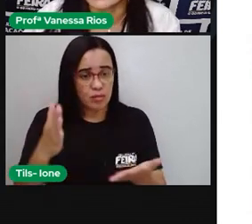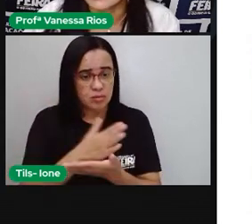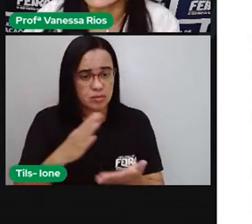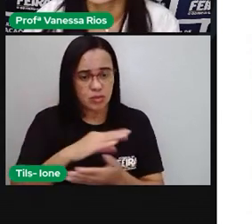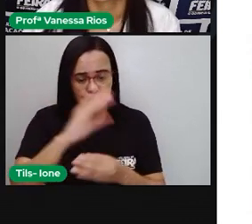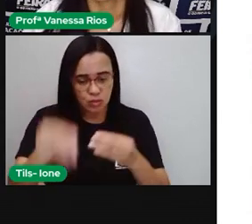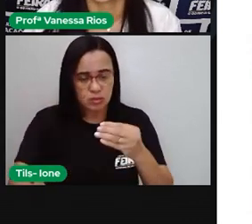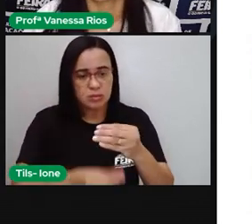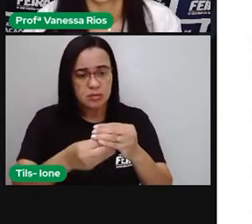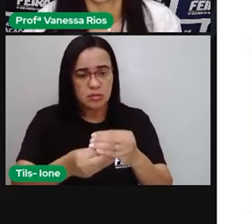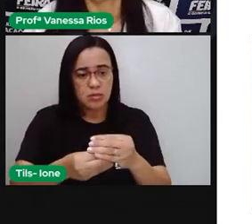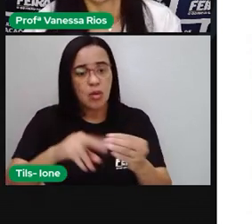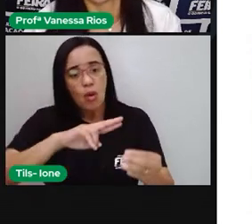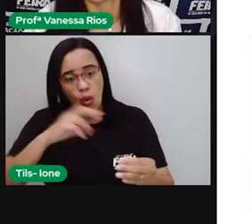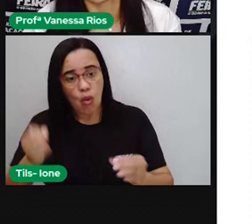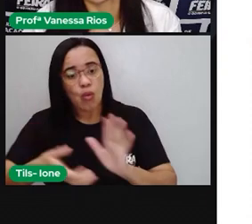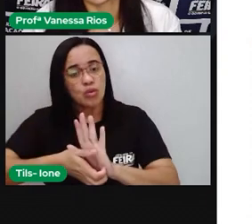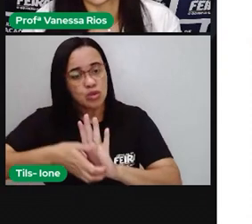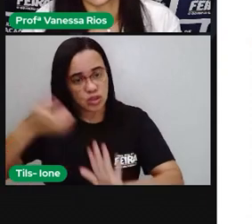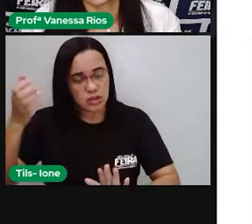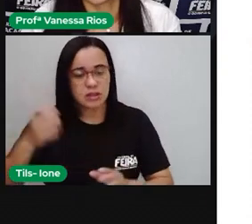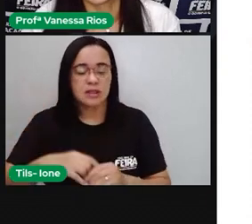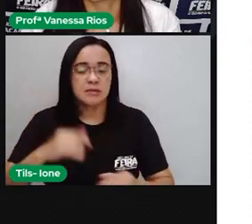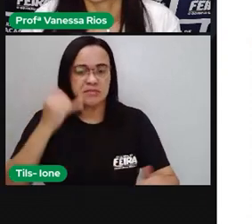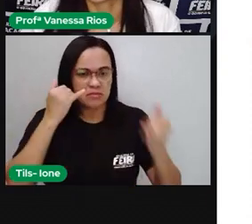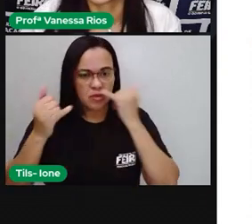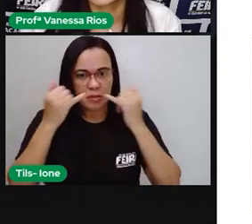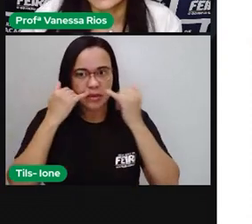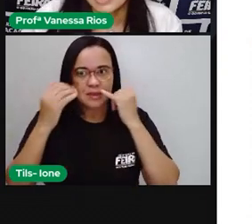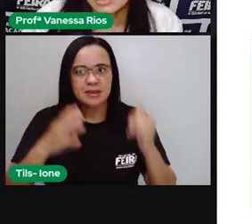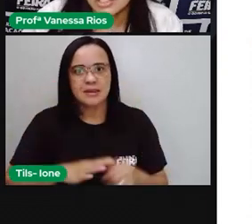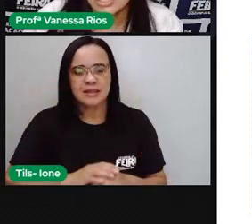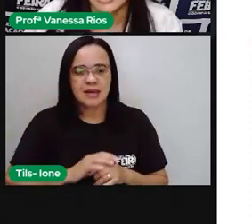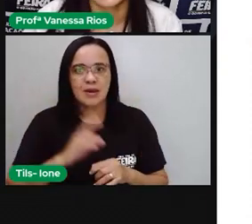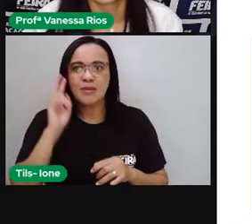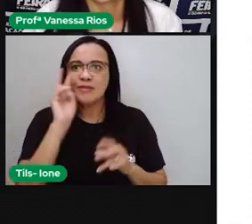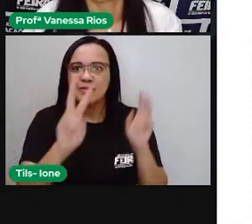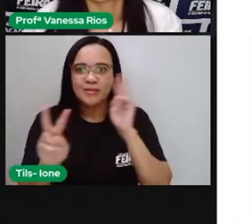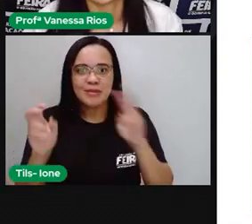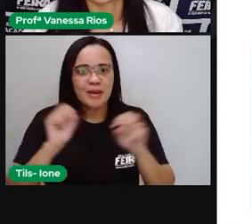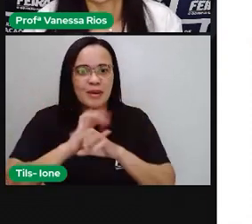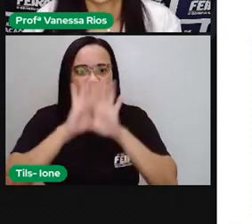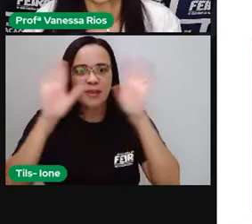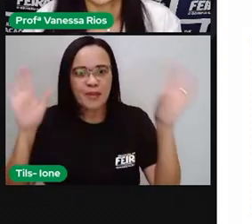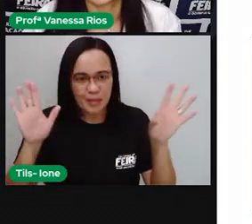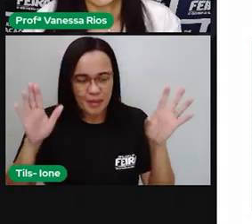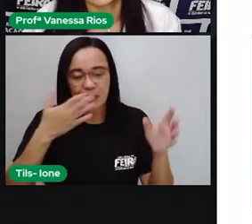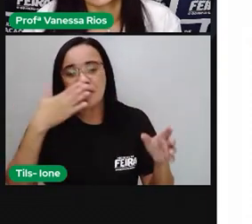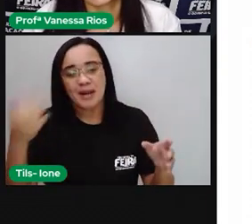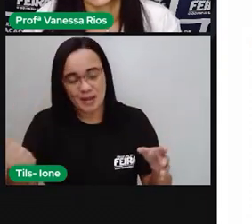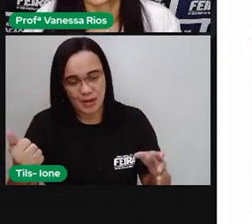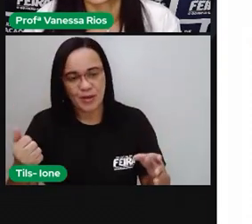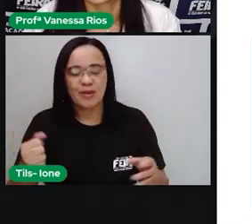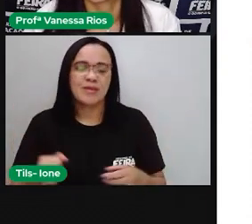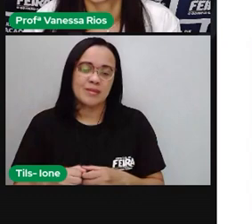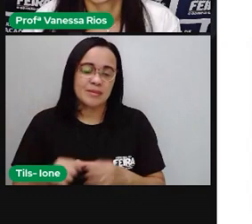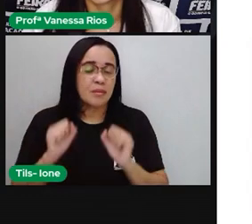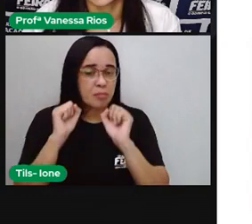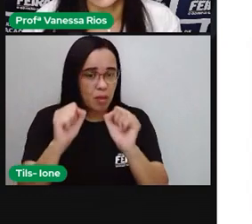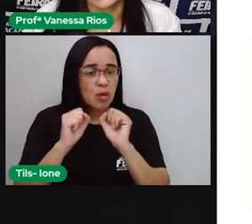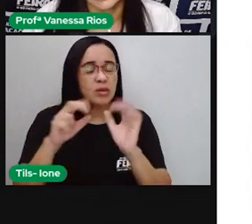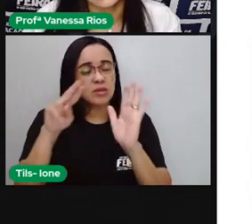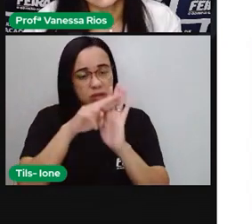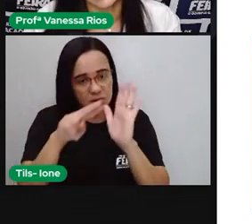extensos. E aí, para que a informação seja melhor compreendida, essas regras de aproximação, elas são